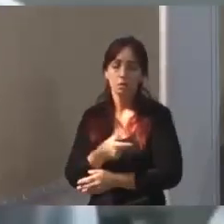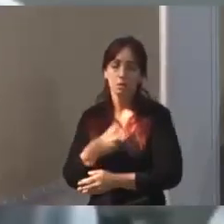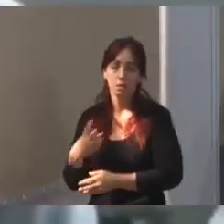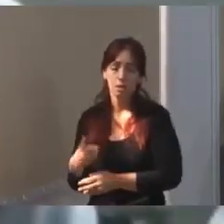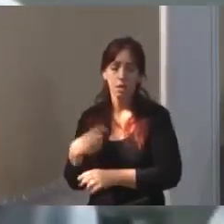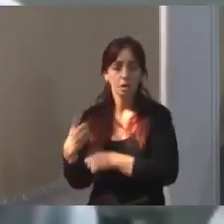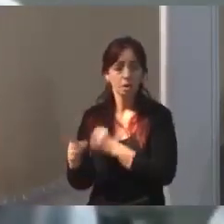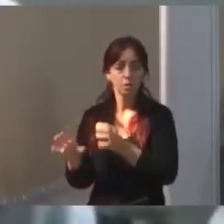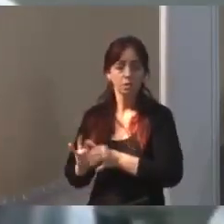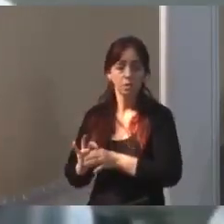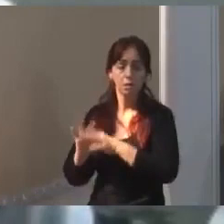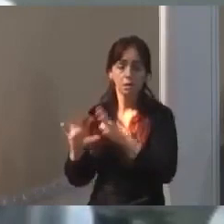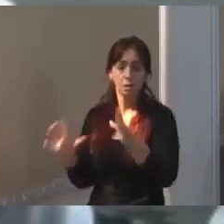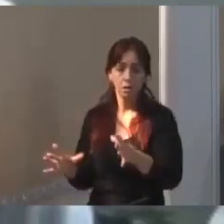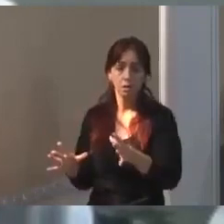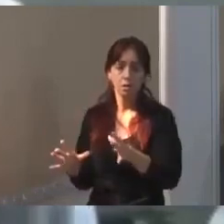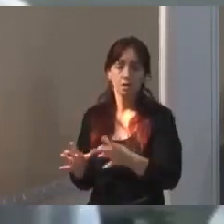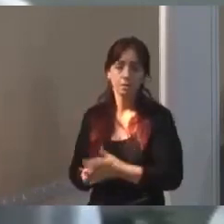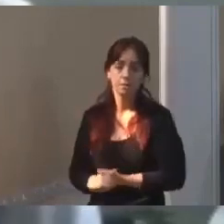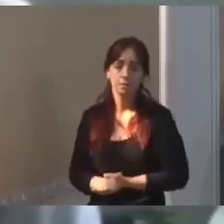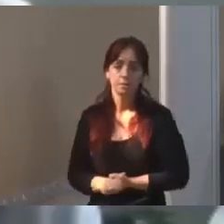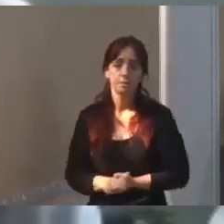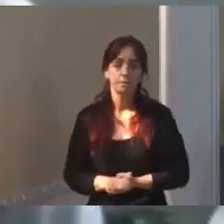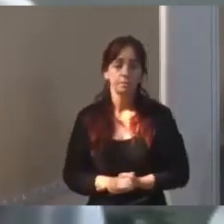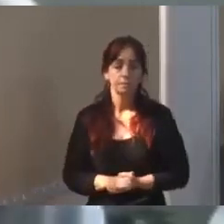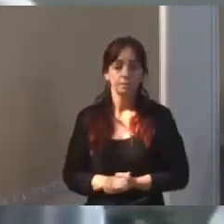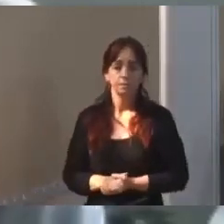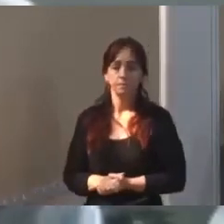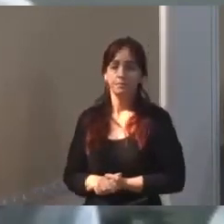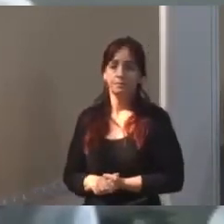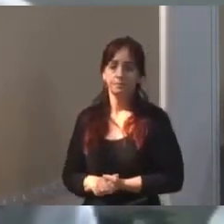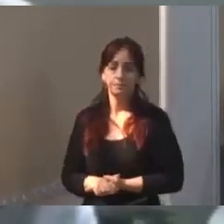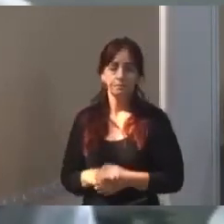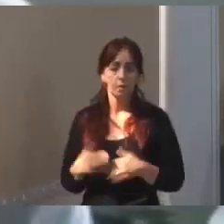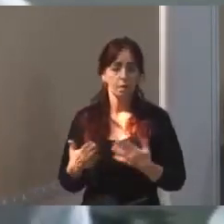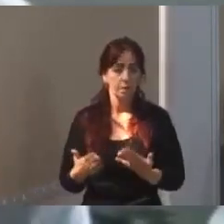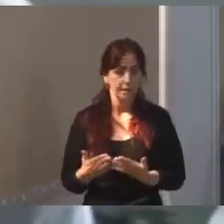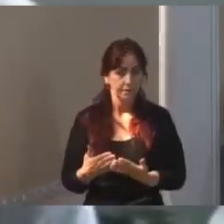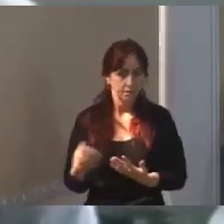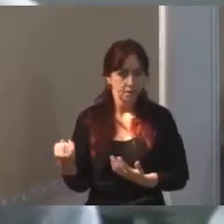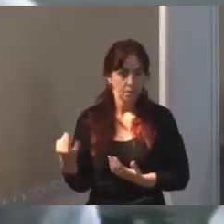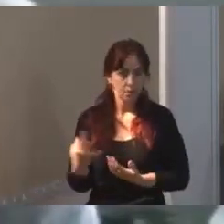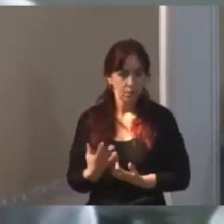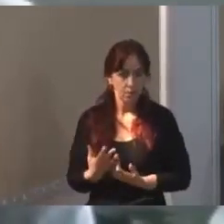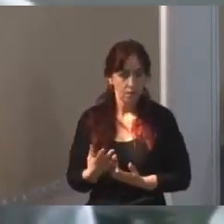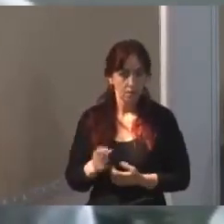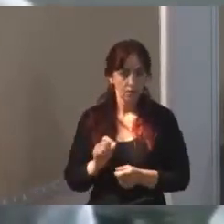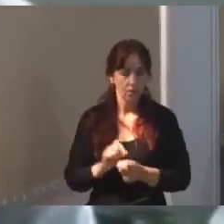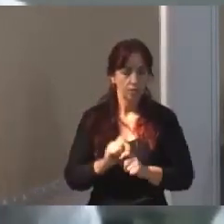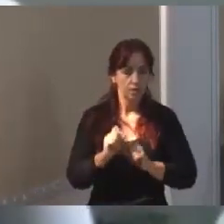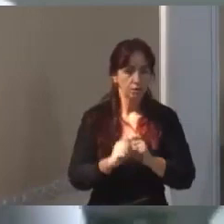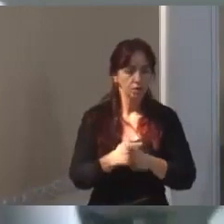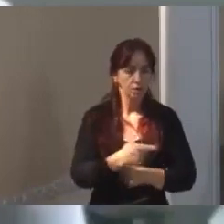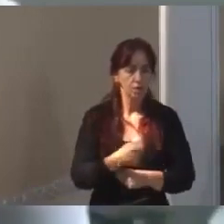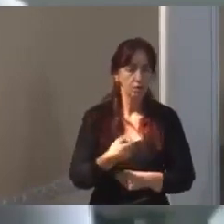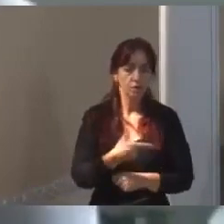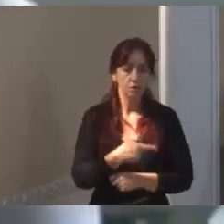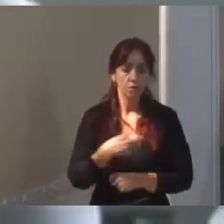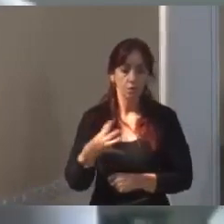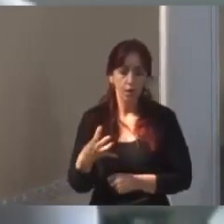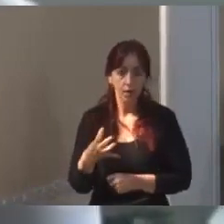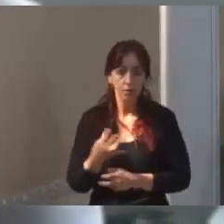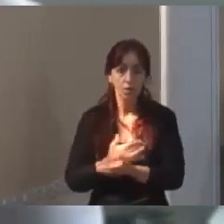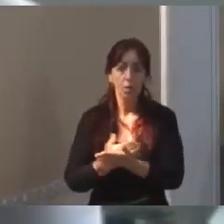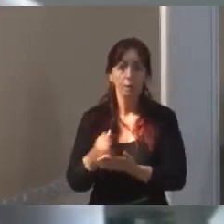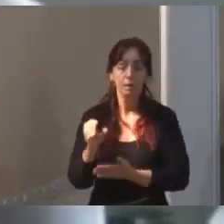para poder fazer a quitação de cesta a pagar. Ótimo. Só que quando eu faço o 2024, eu tenho que começar do